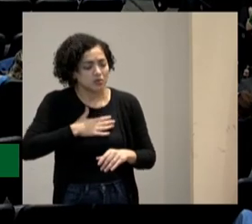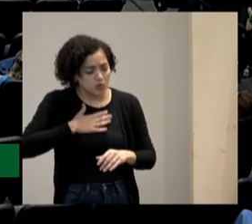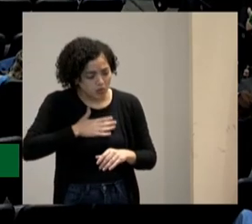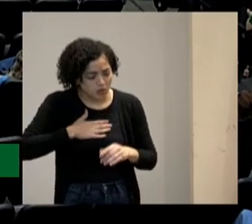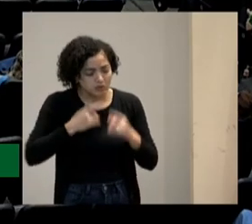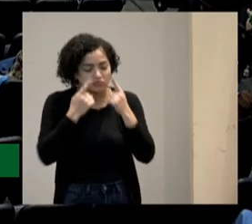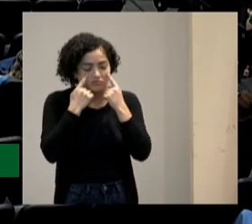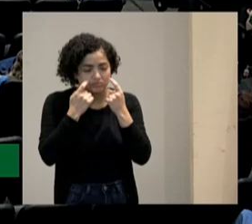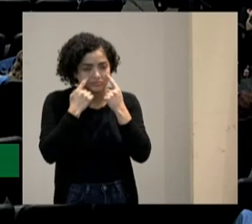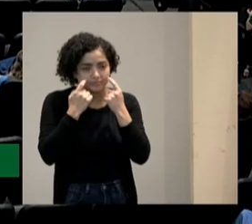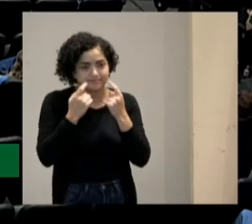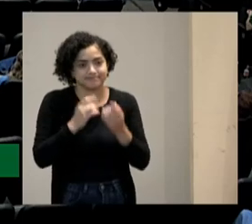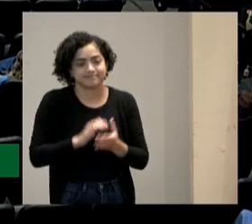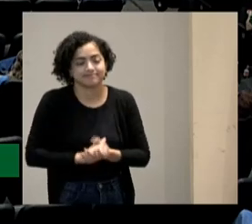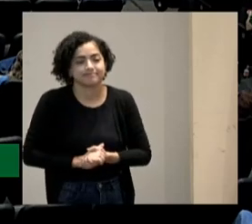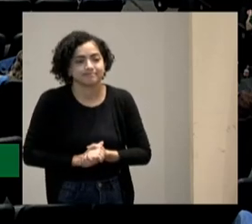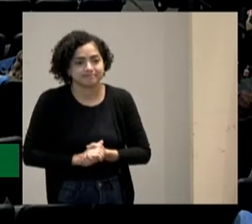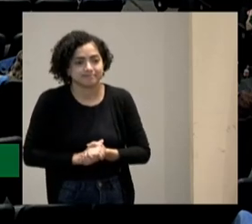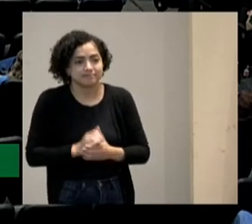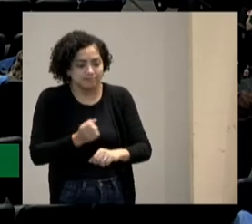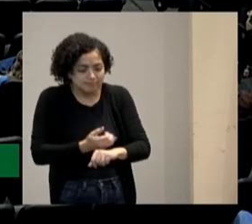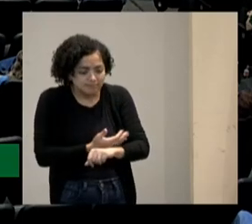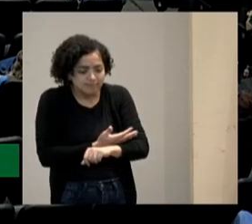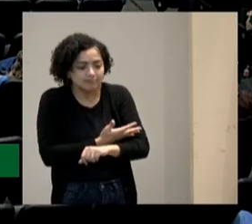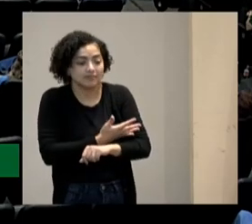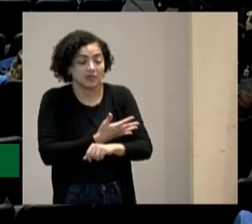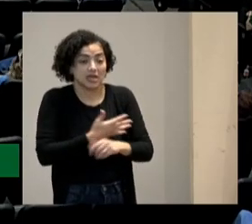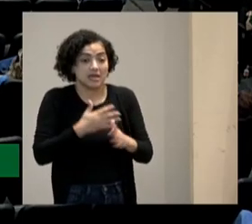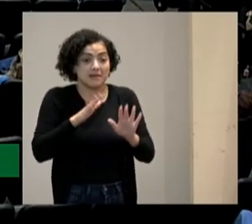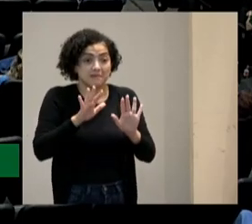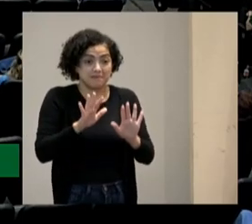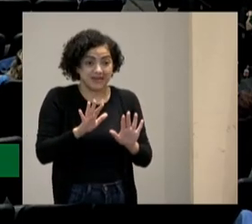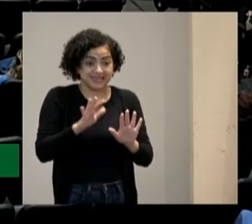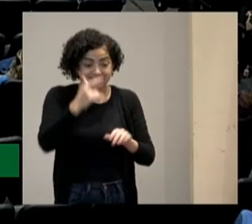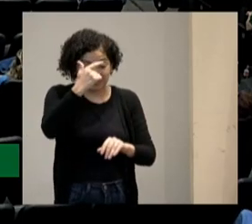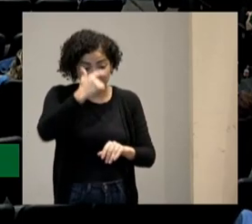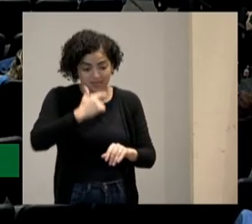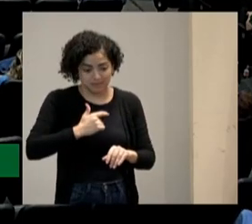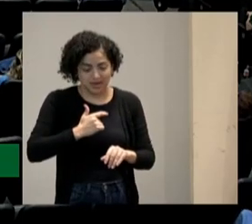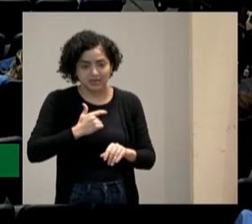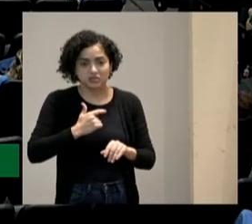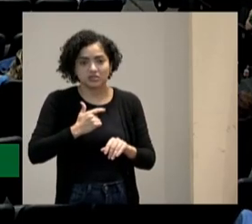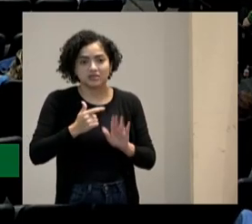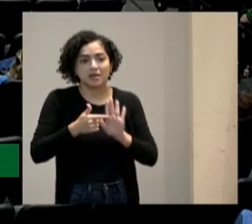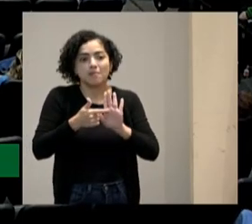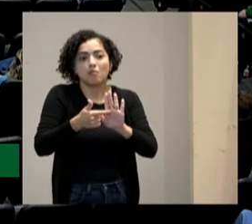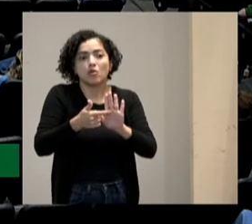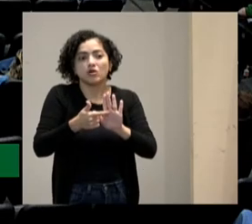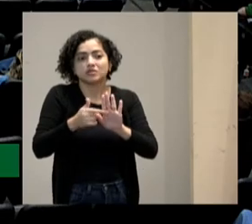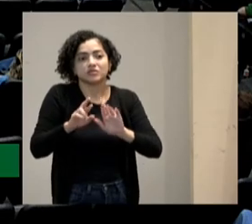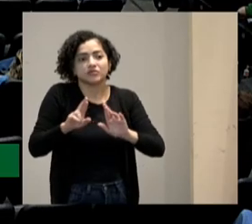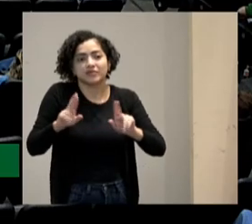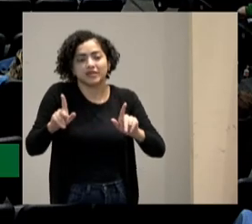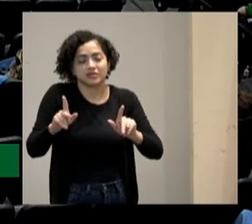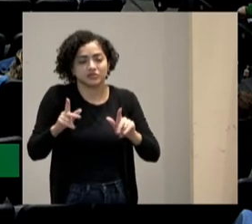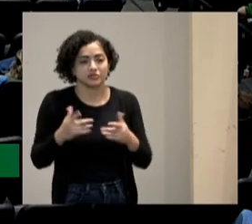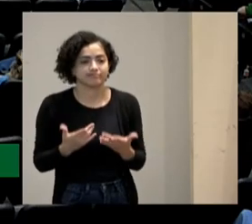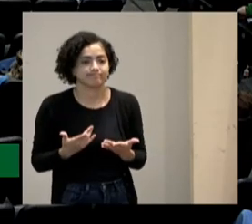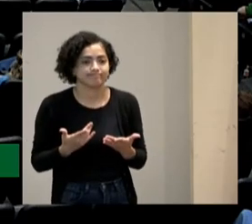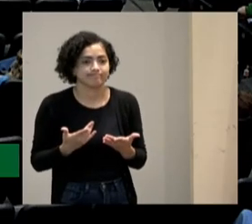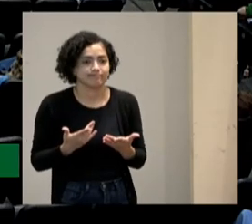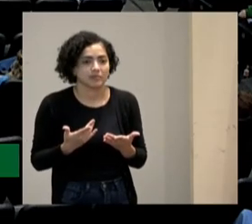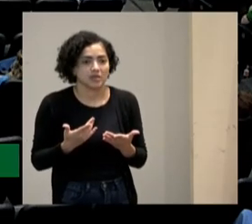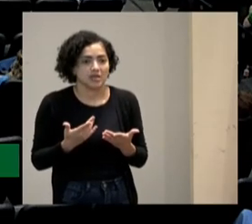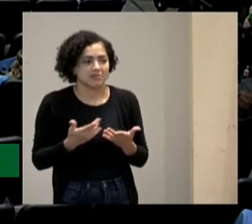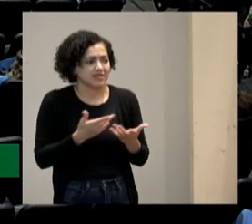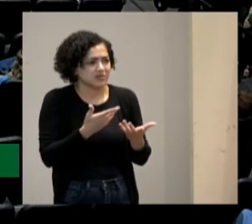eu gosto eu faço as coisas pelas pessoas mas a minha imagem mostra outra coisa agora eu não tenho que ser